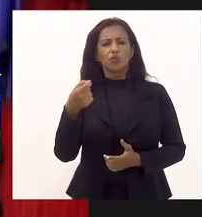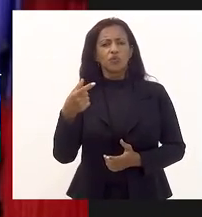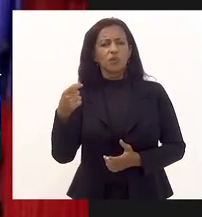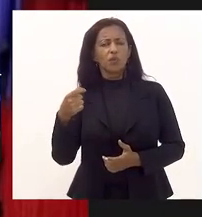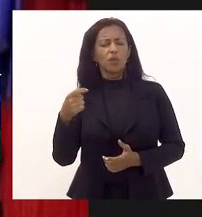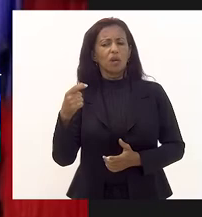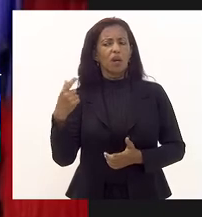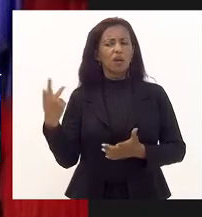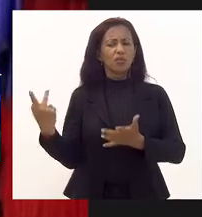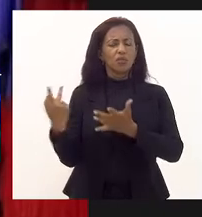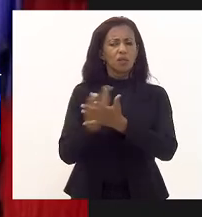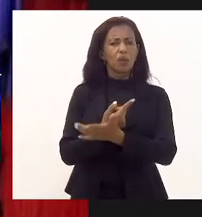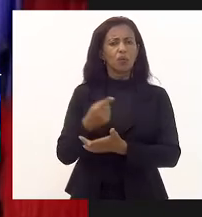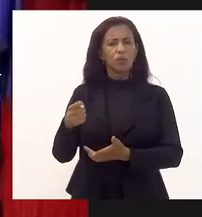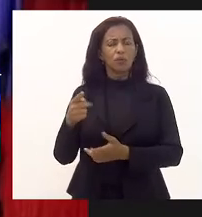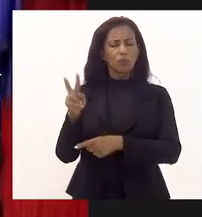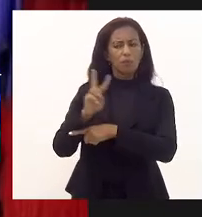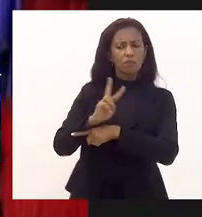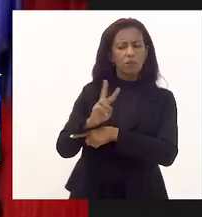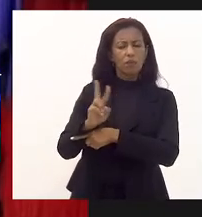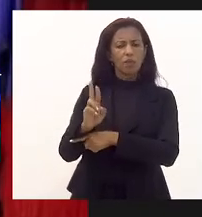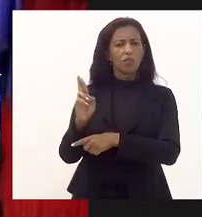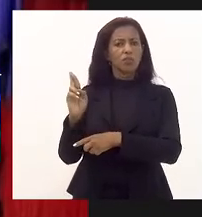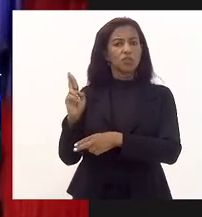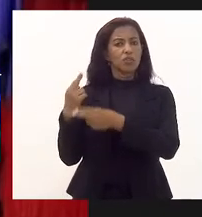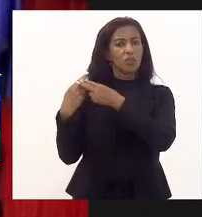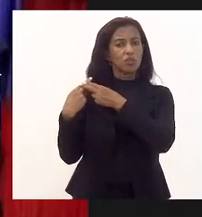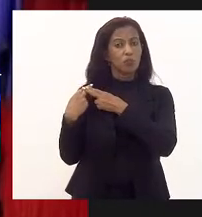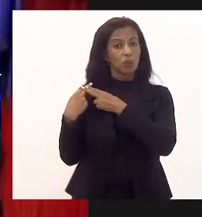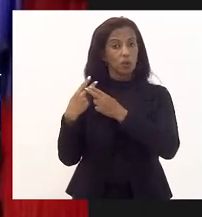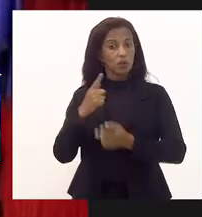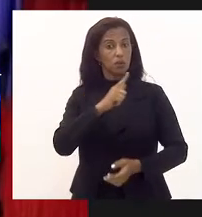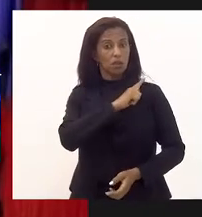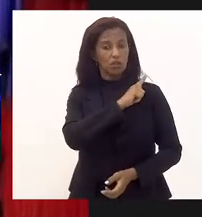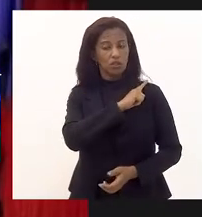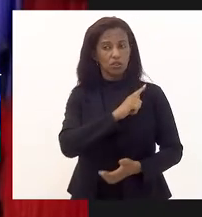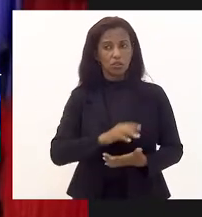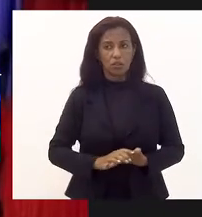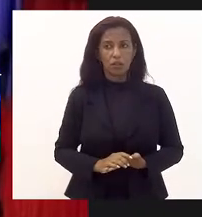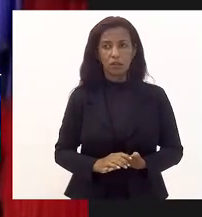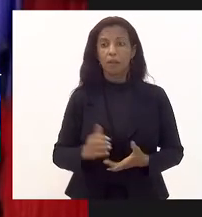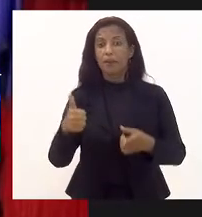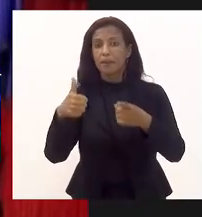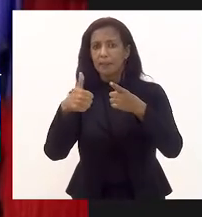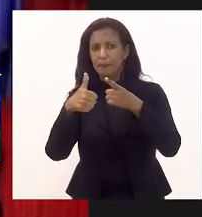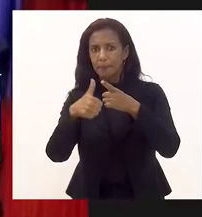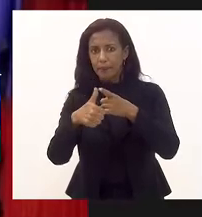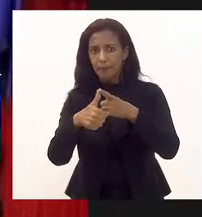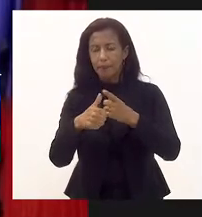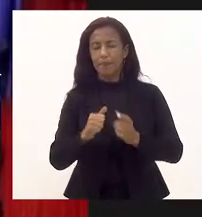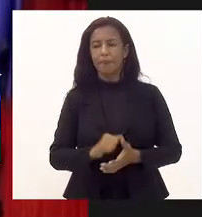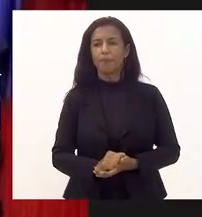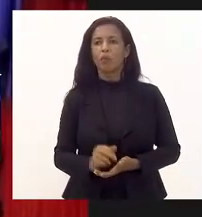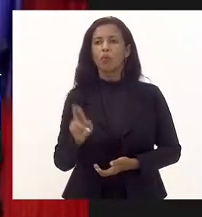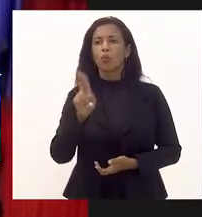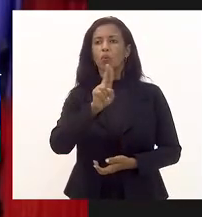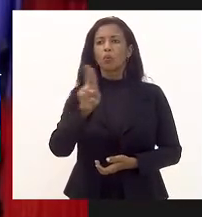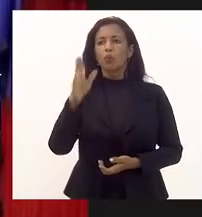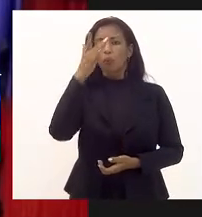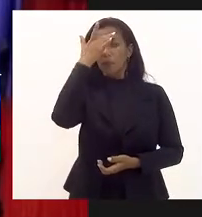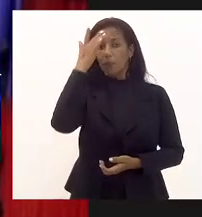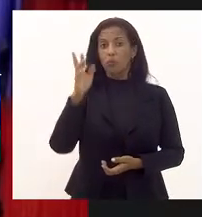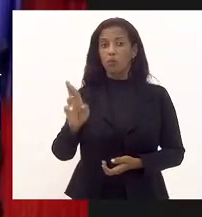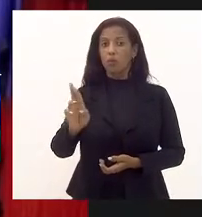ter acontecido sob a supervisão e responsabilidade da atual gestão. Primeiro, gostaria de citar o nome da pessoa que me